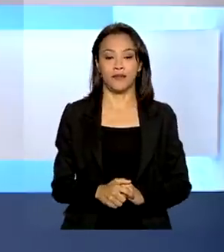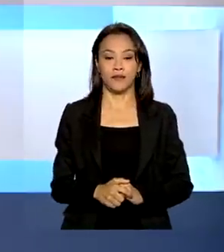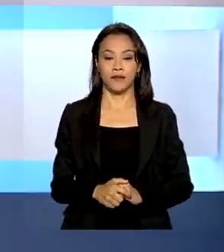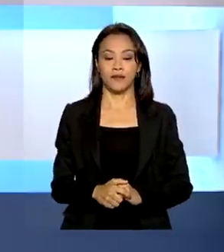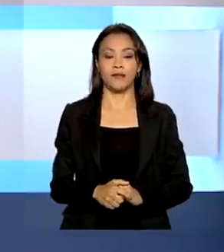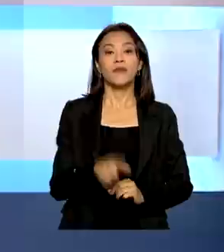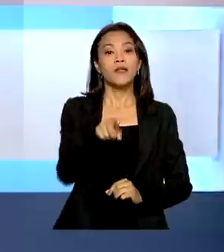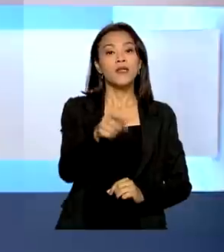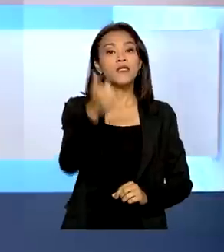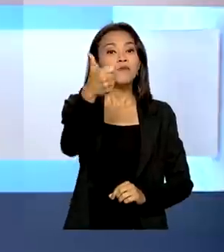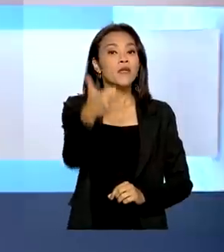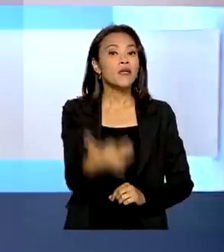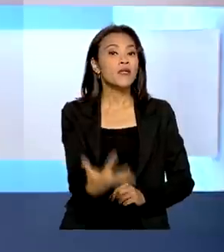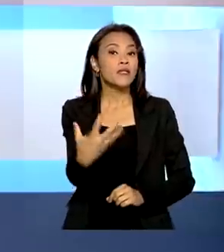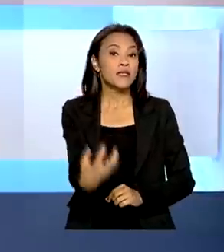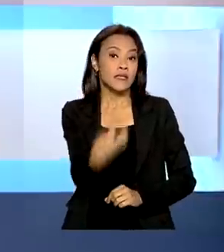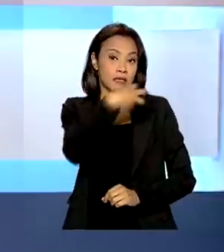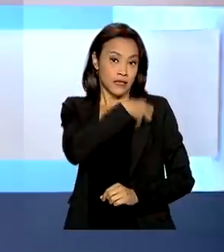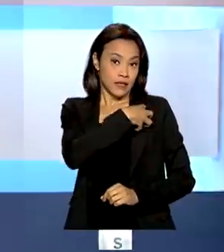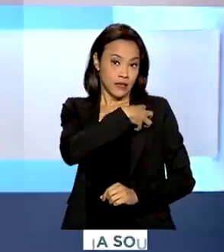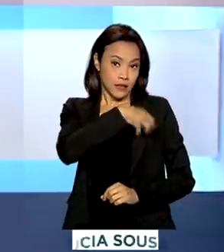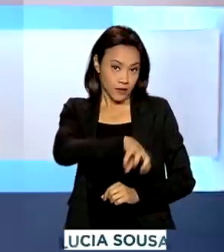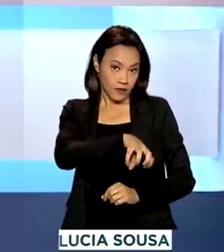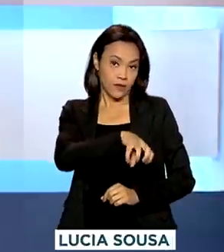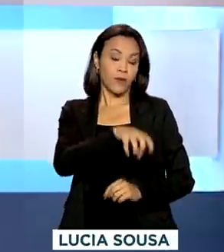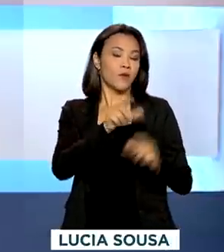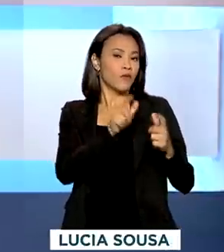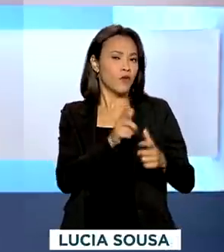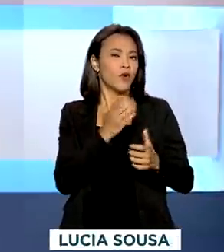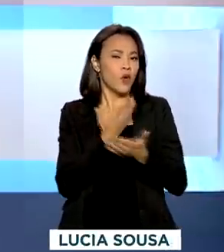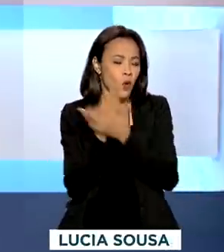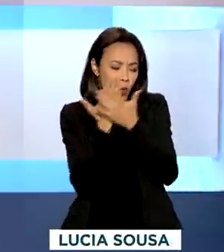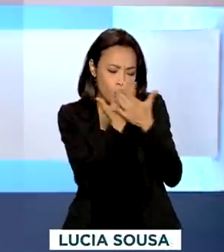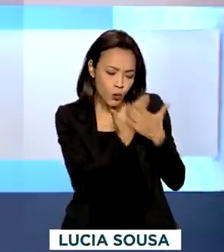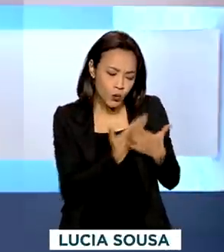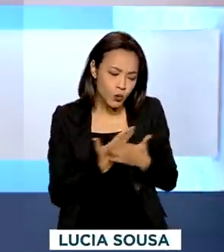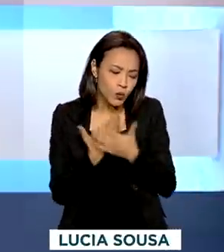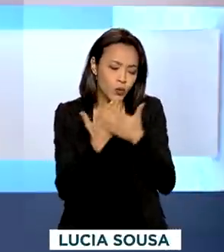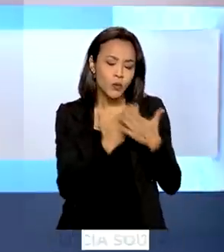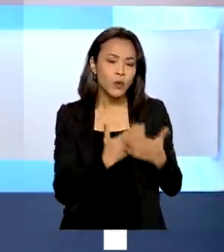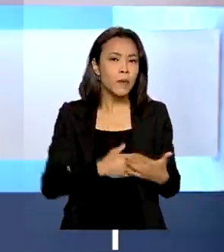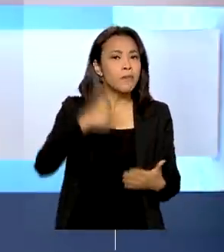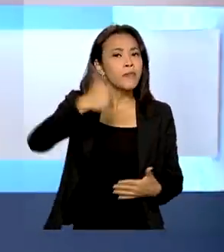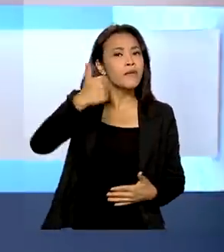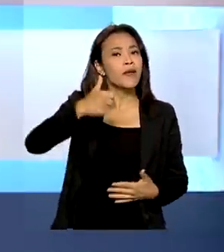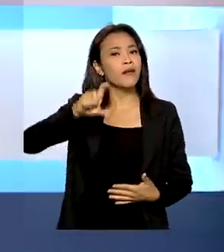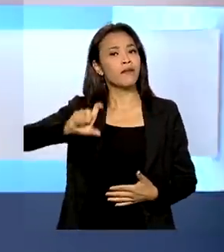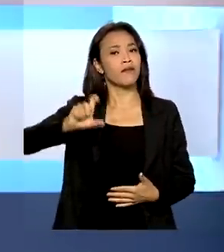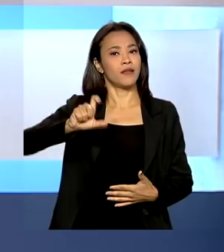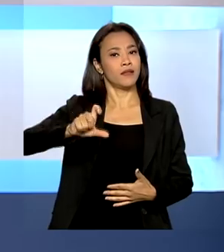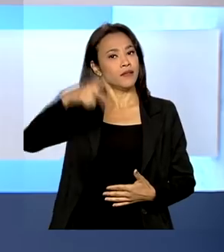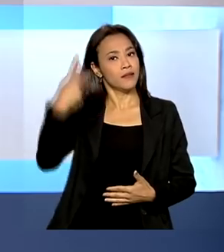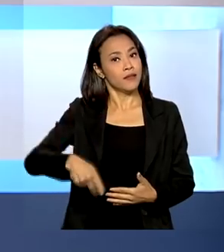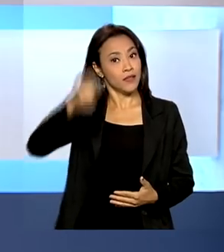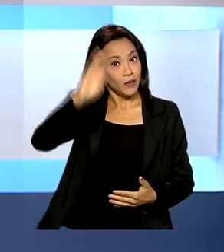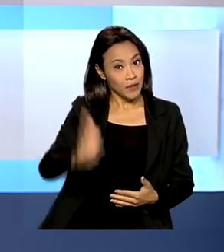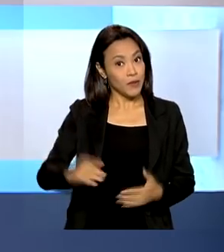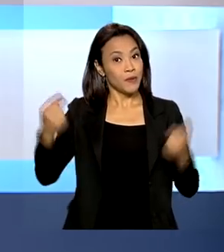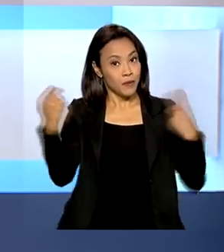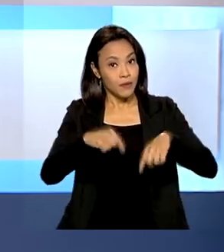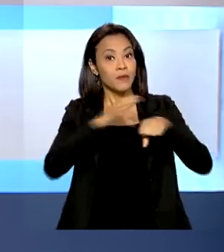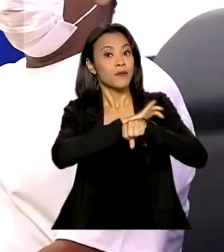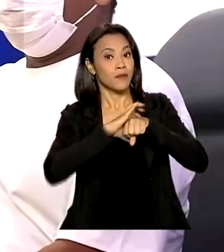E em Salvador, na Bahia, foi iniciado o estudo clínico de fase 1 da primeira vacina brasileira contra a covid-19.